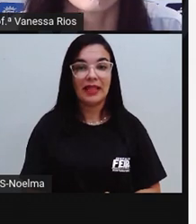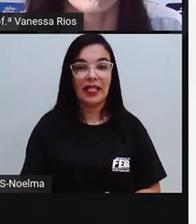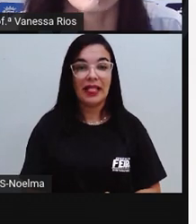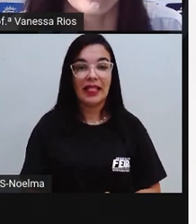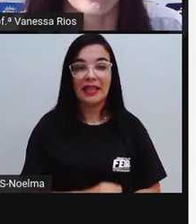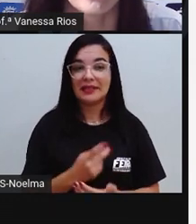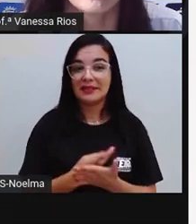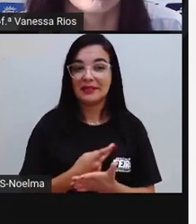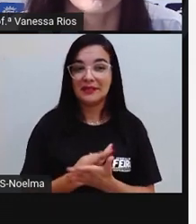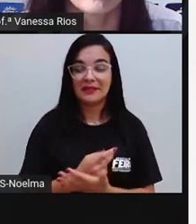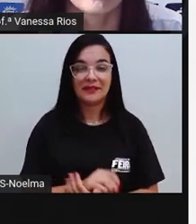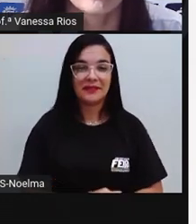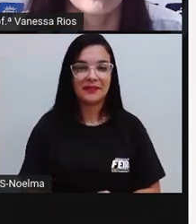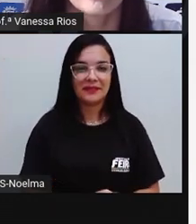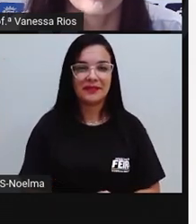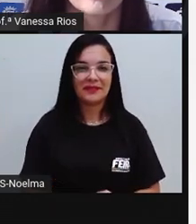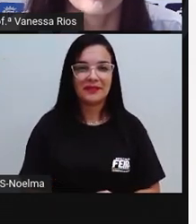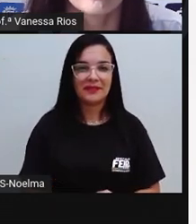Opa.